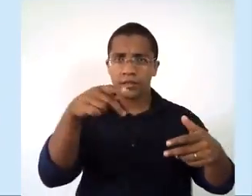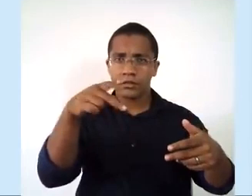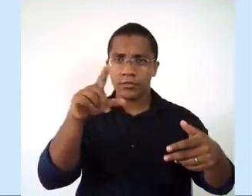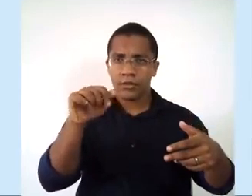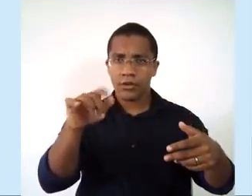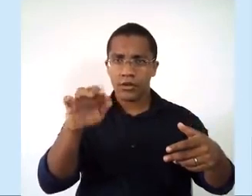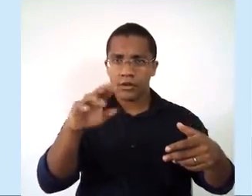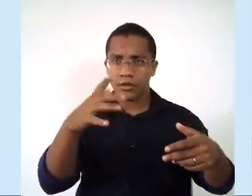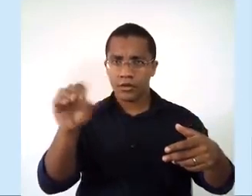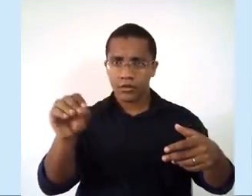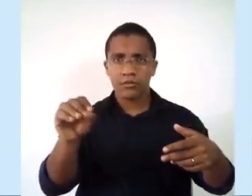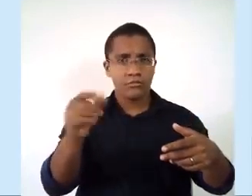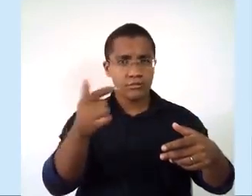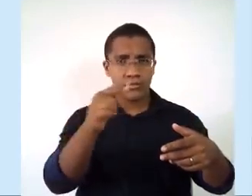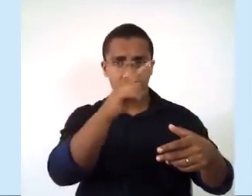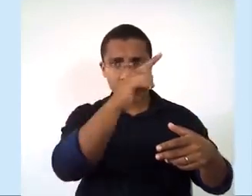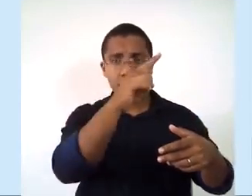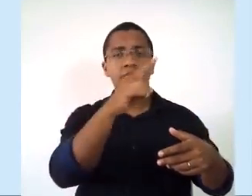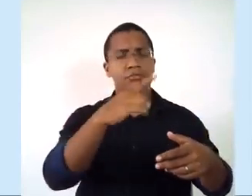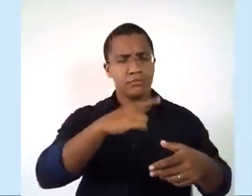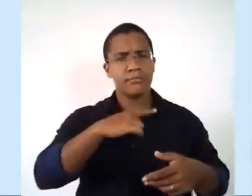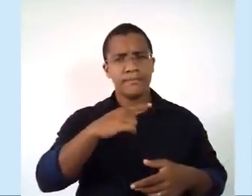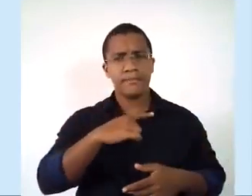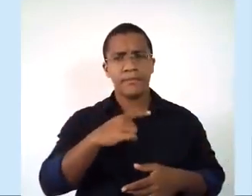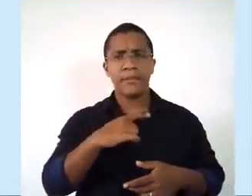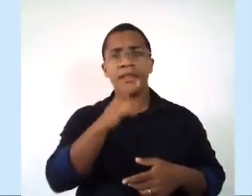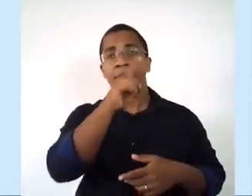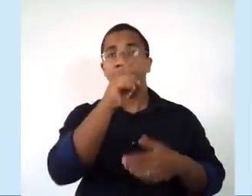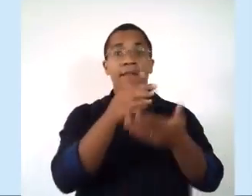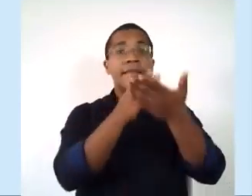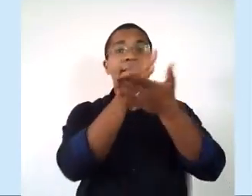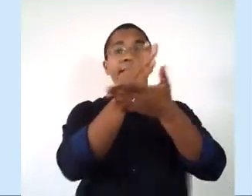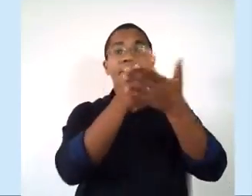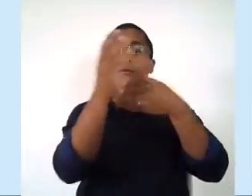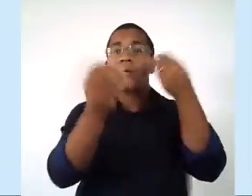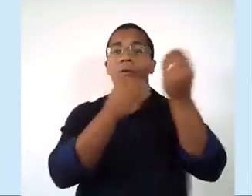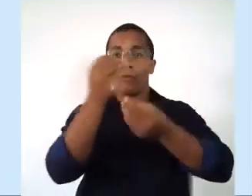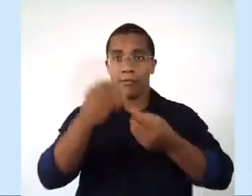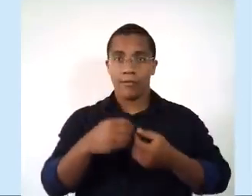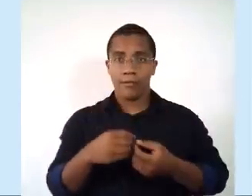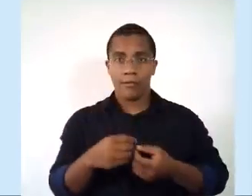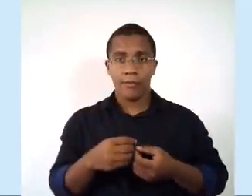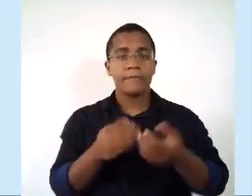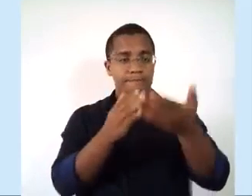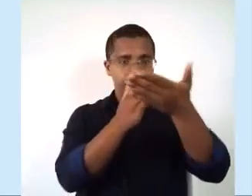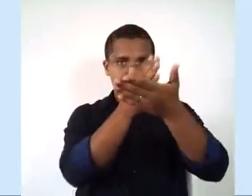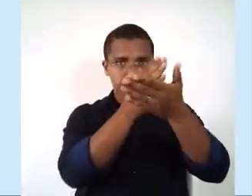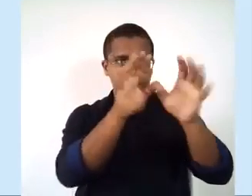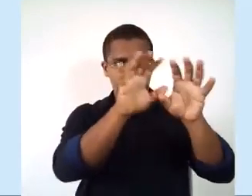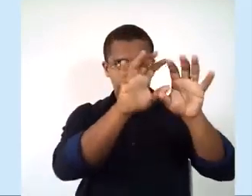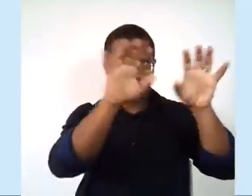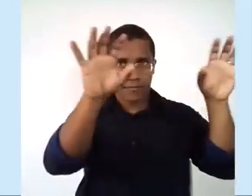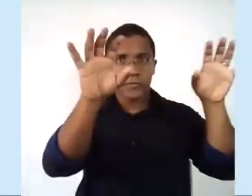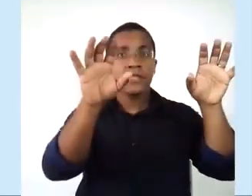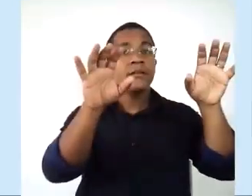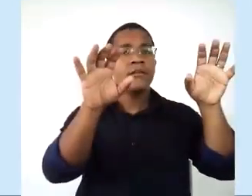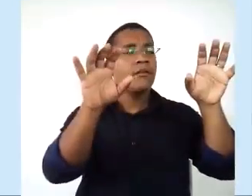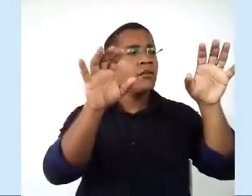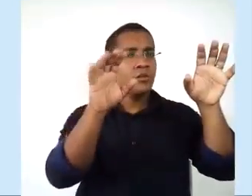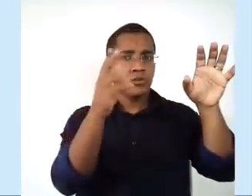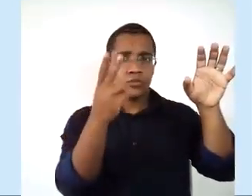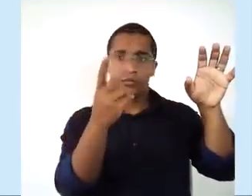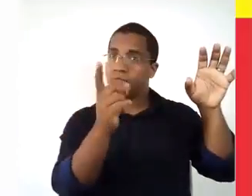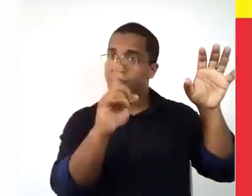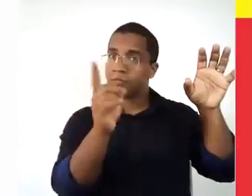interessante vai ser a divisão do território, tá? Então, a divisão do território norte-americano vai ser inicialmente em 13